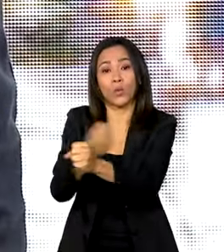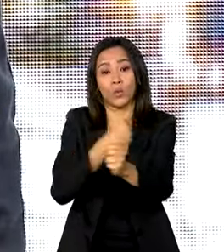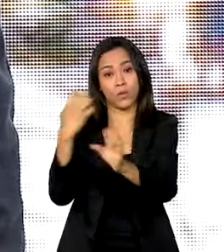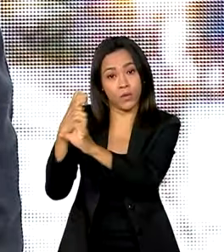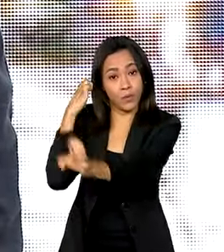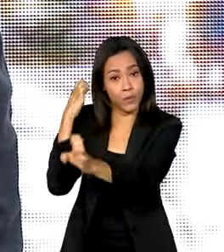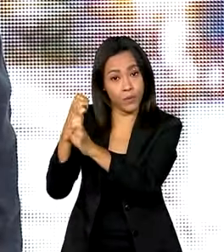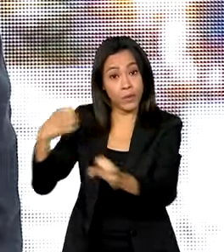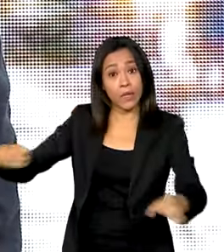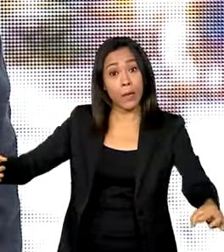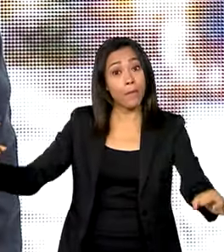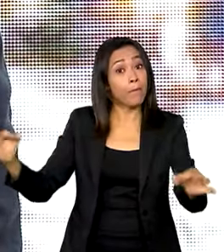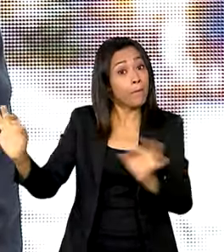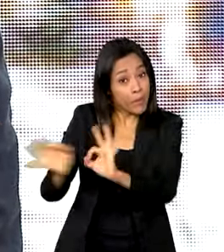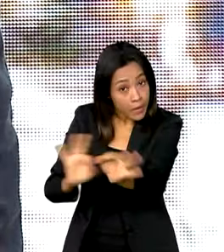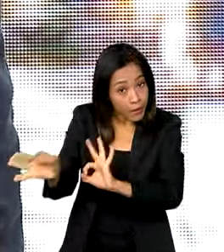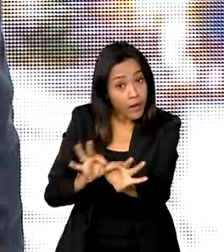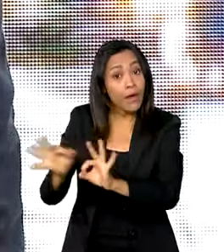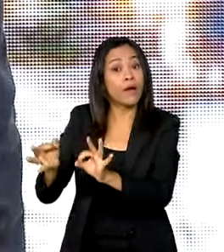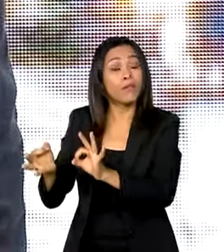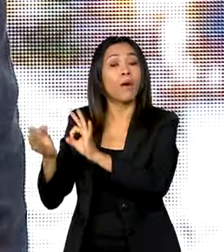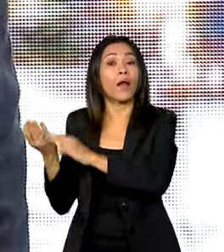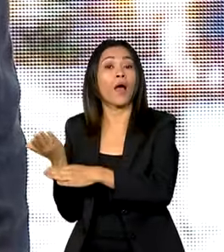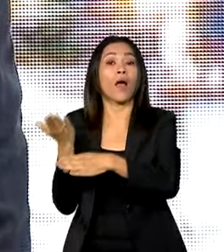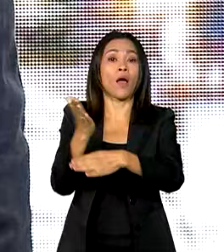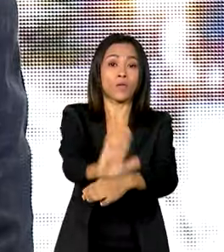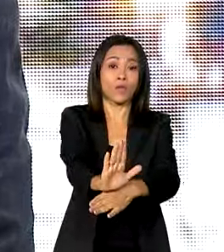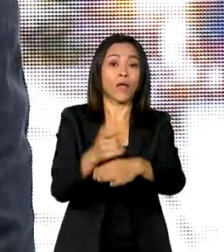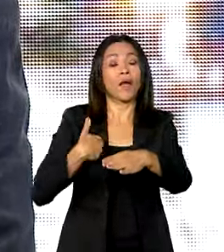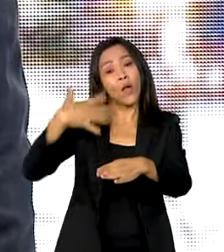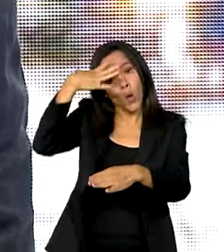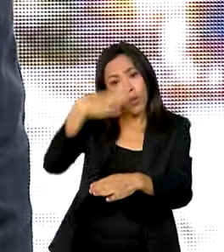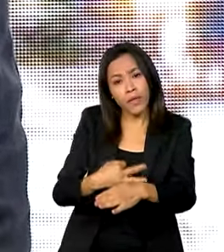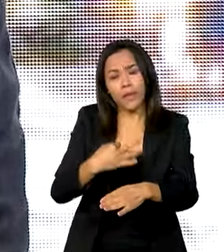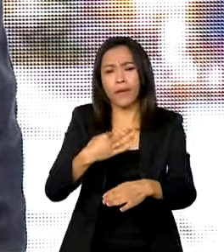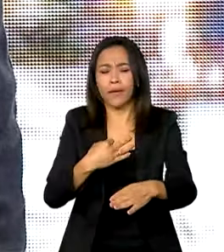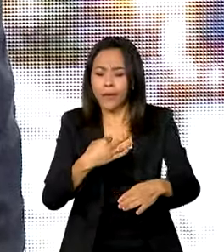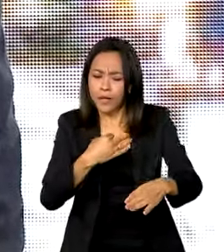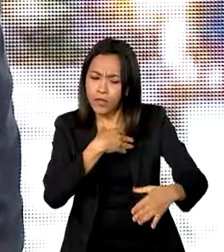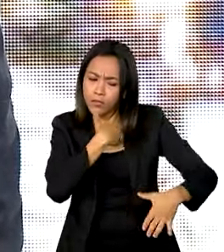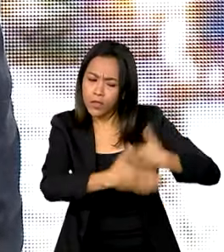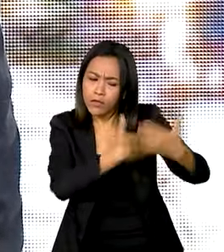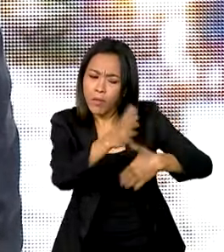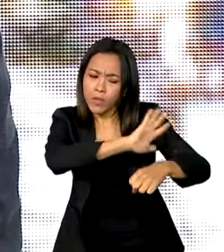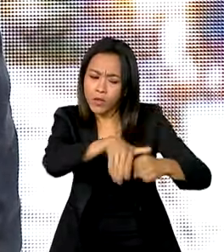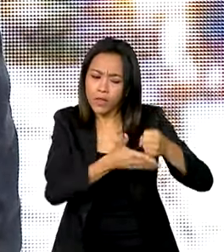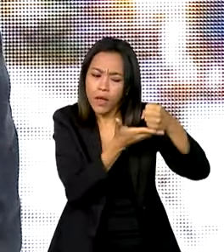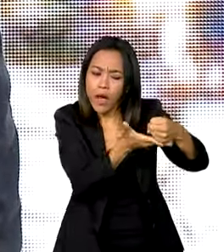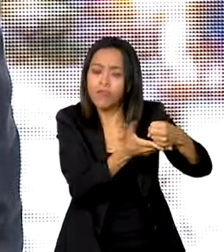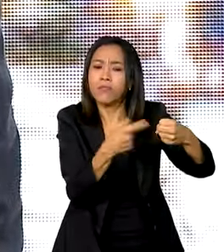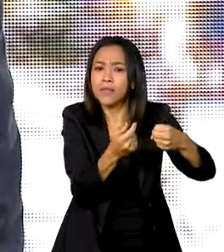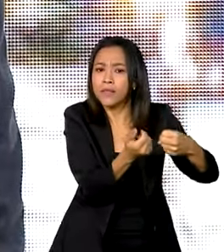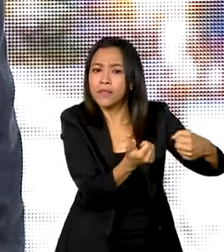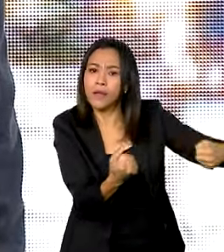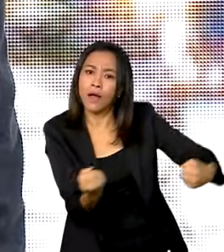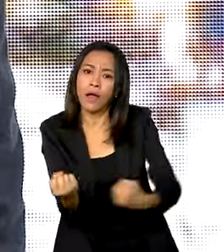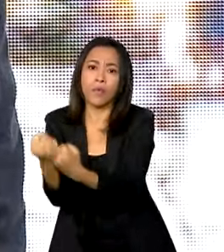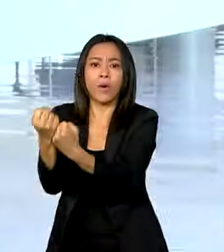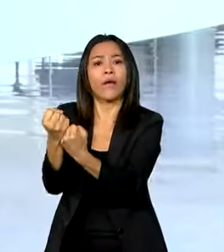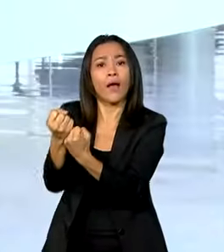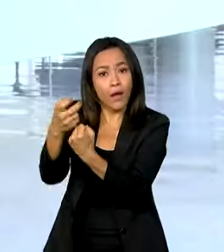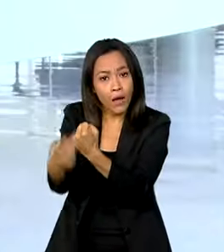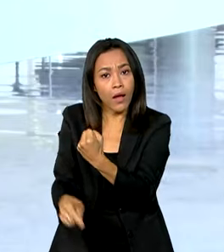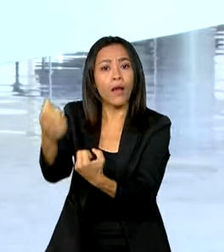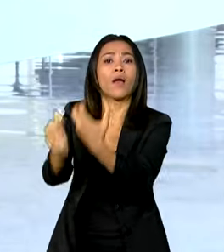contribuição, entendendo que não é possível um crescimento sustentado sem fortalecer e expandir a indústria